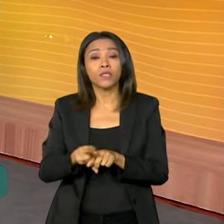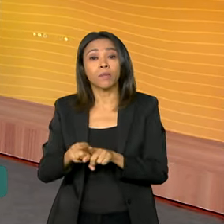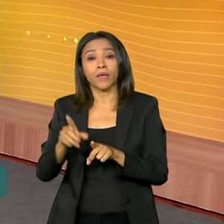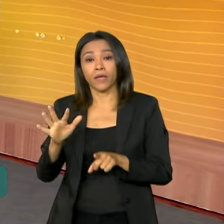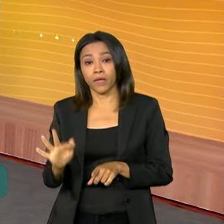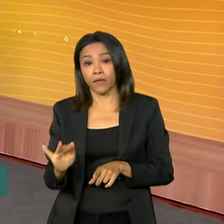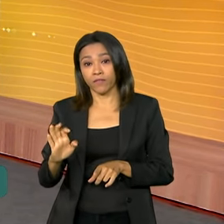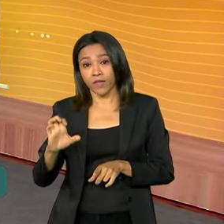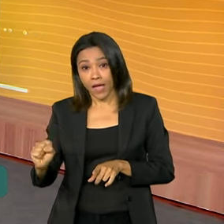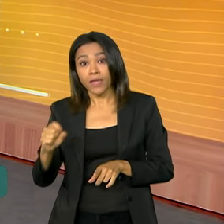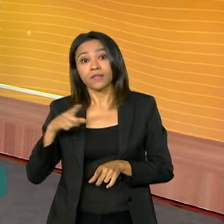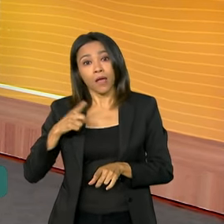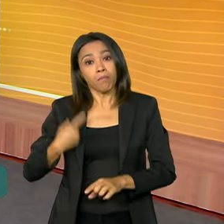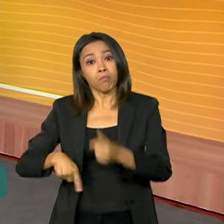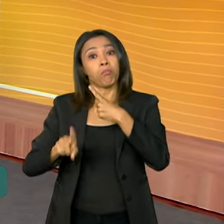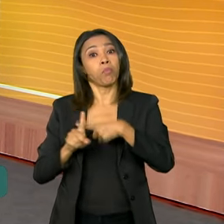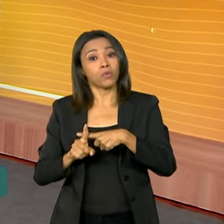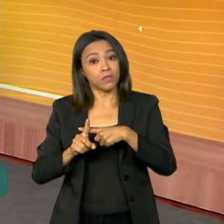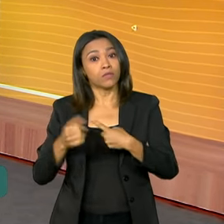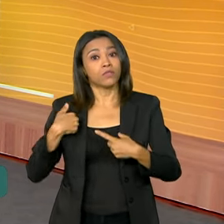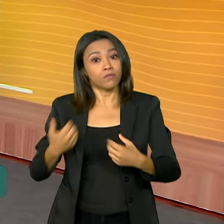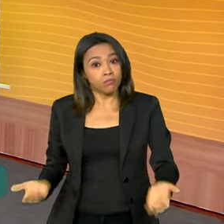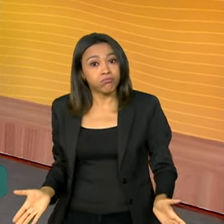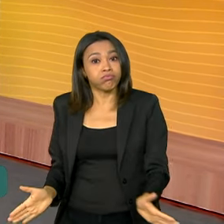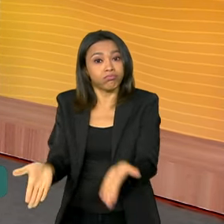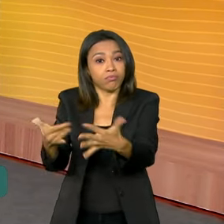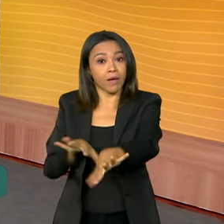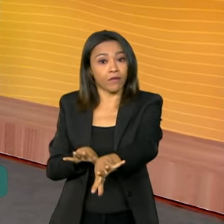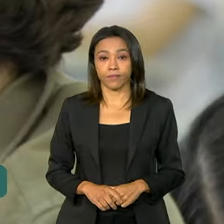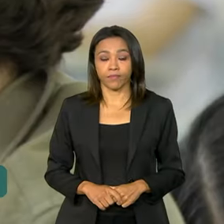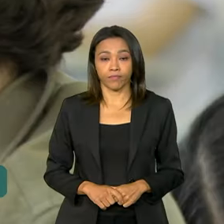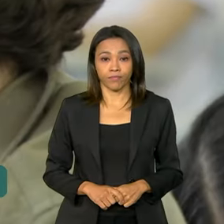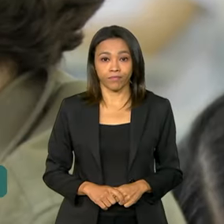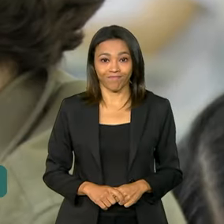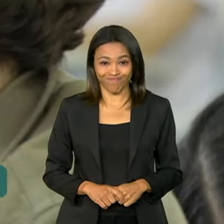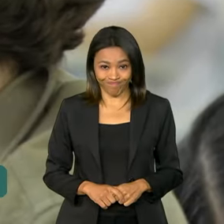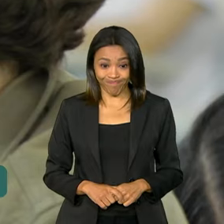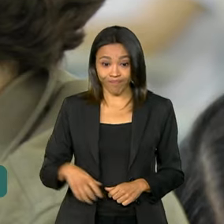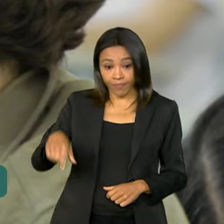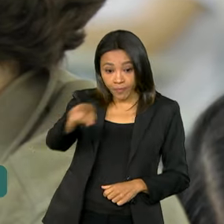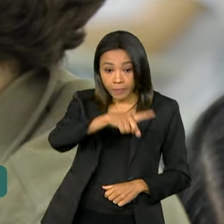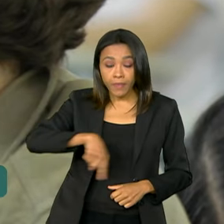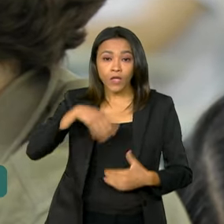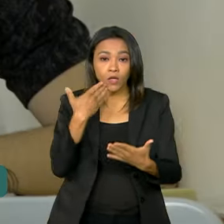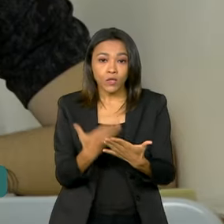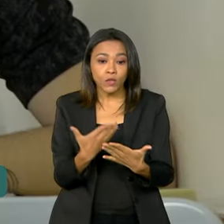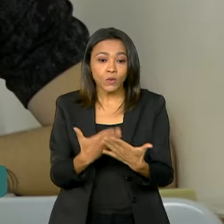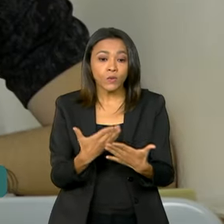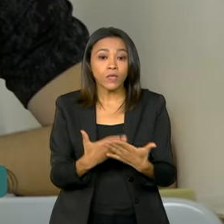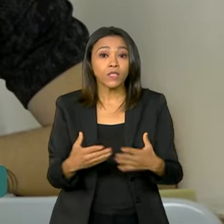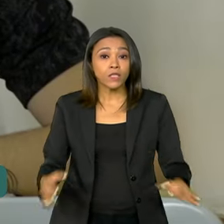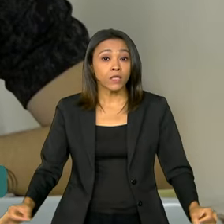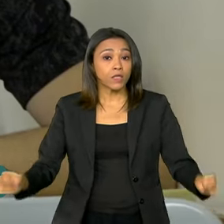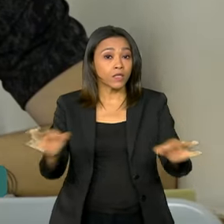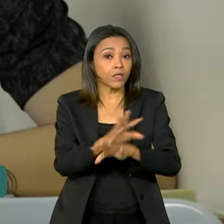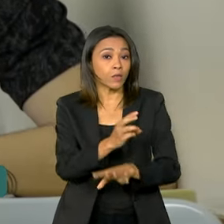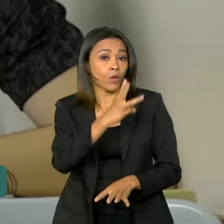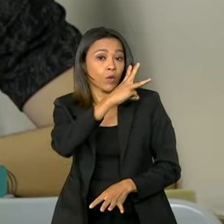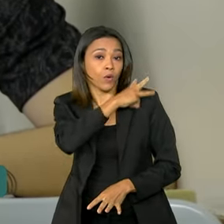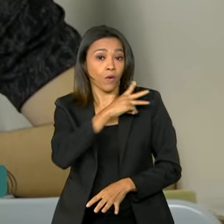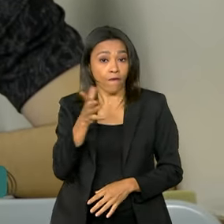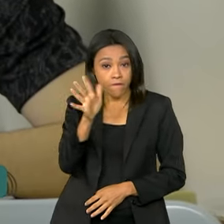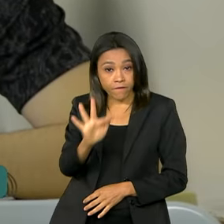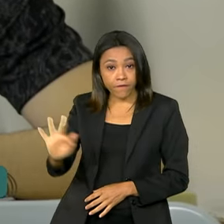o índice de concluintes dos cursos de graduação no Brasil. Estudantes concluintes do ensino médio das redes